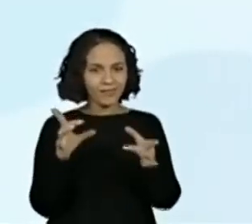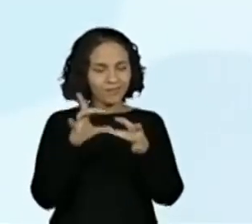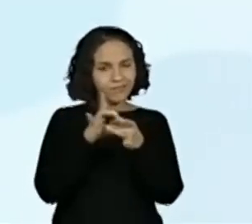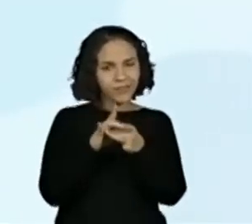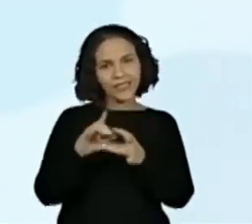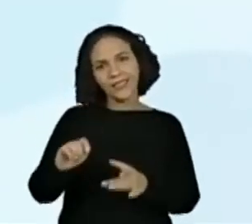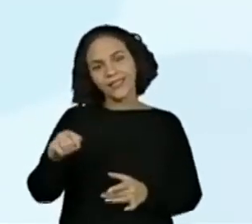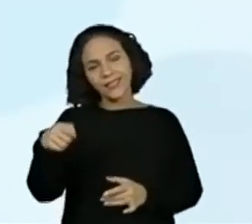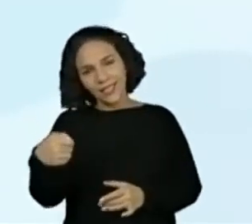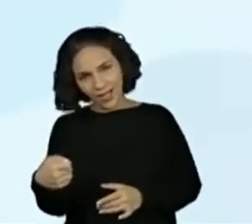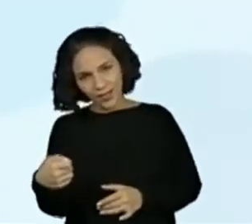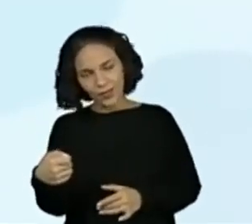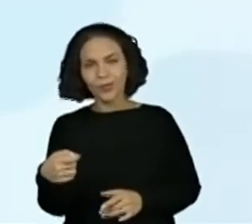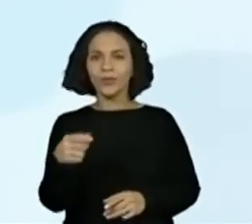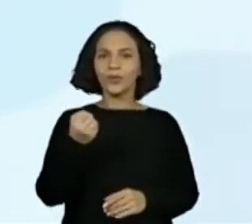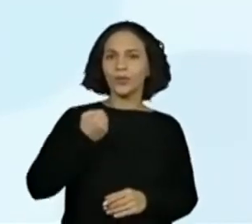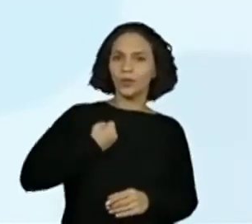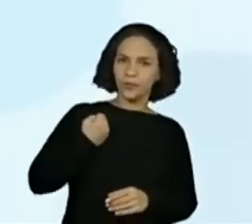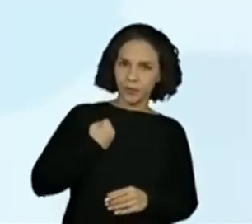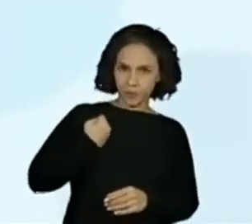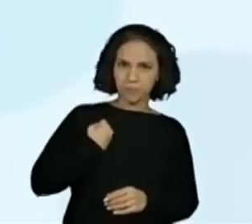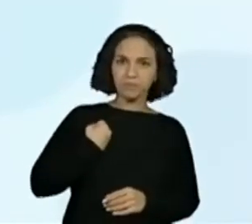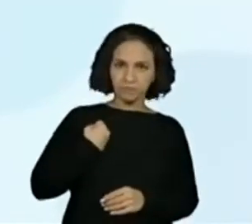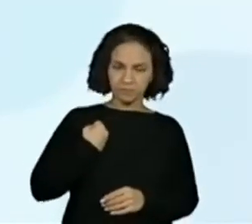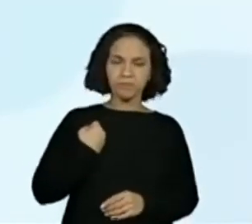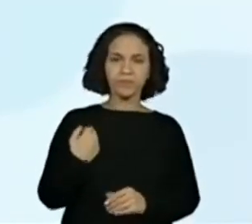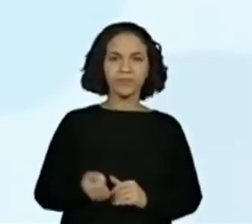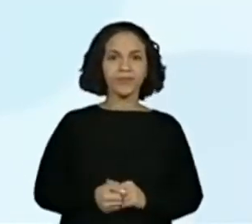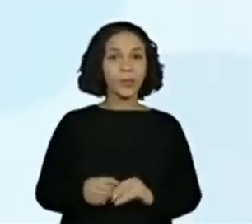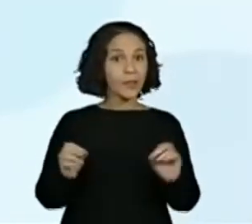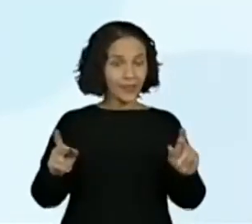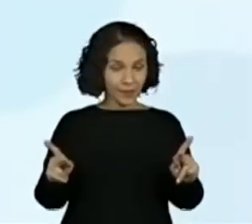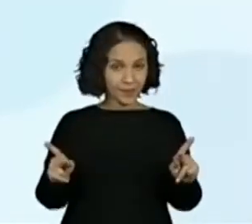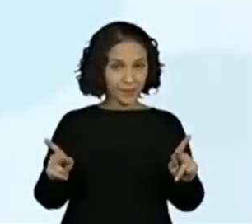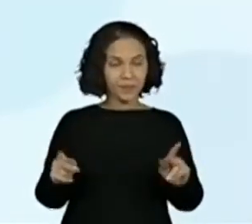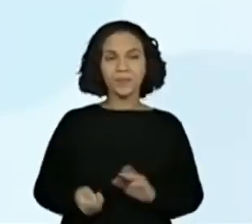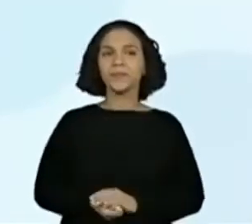1934 ou 1.934, certo?